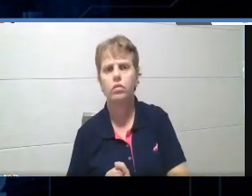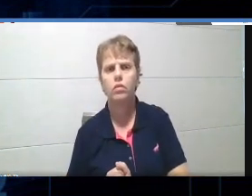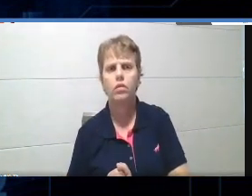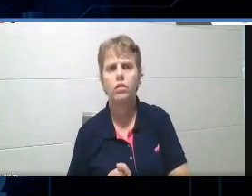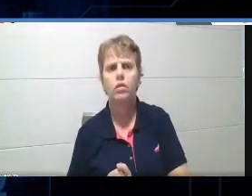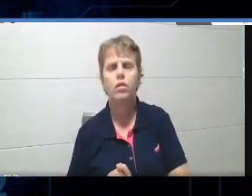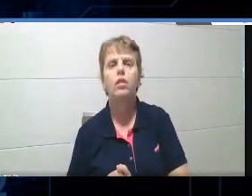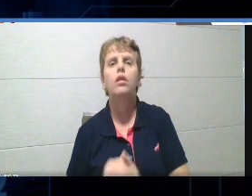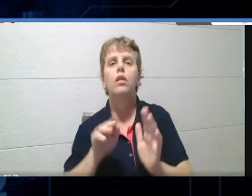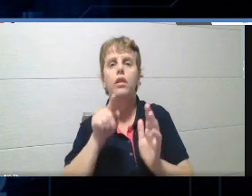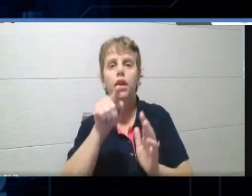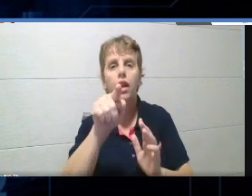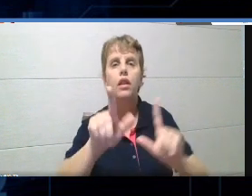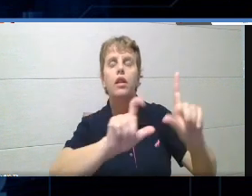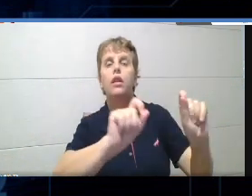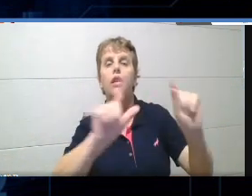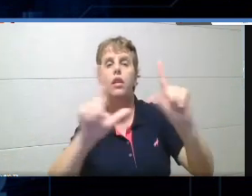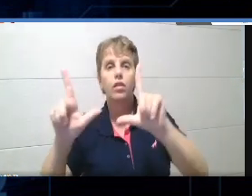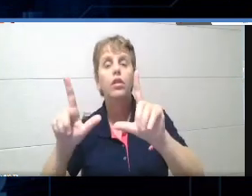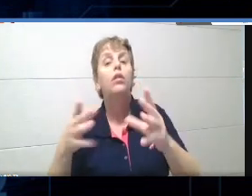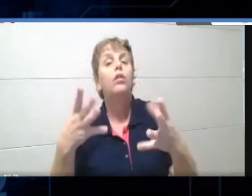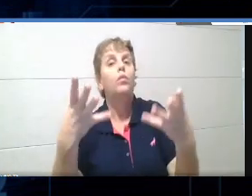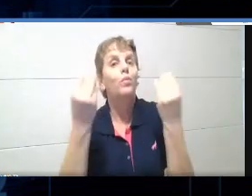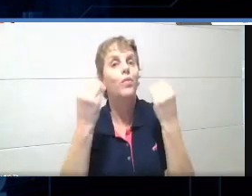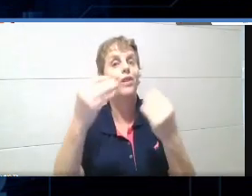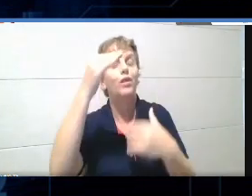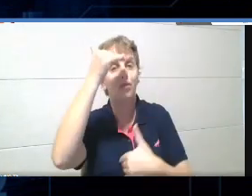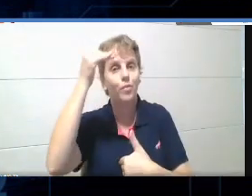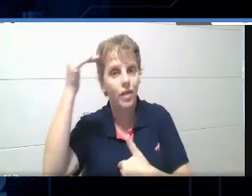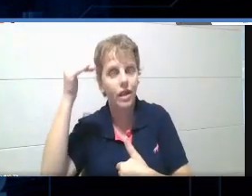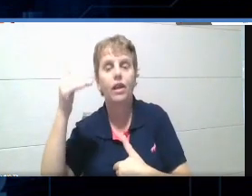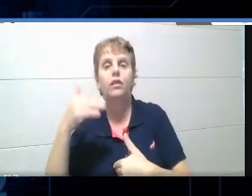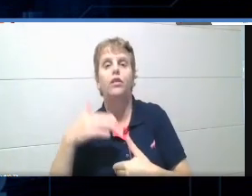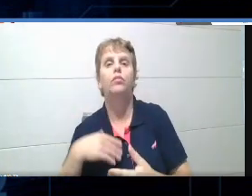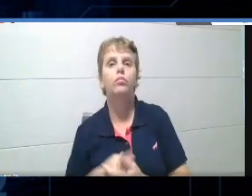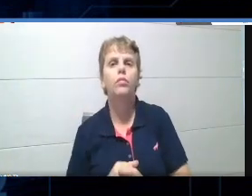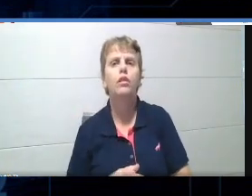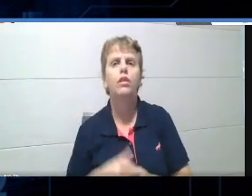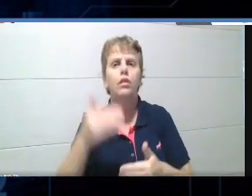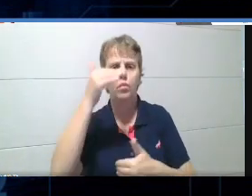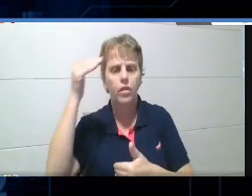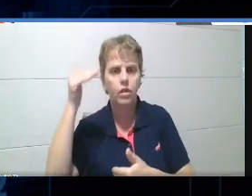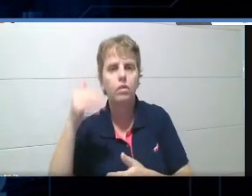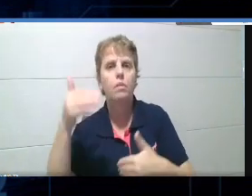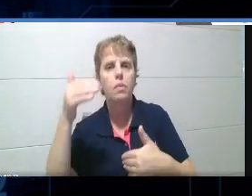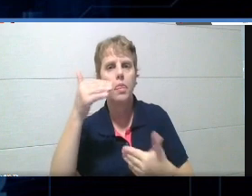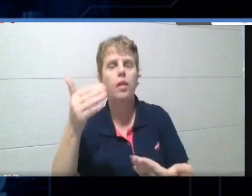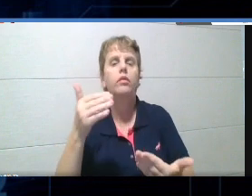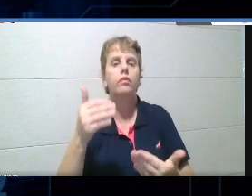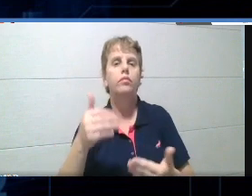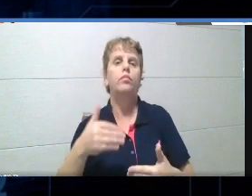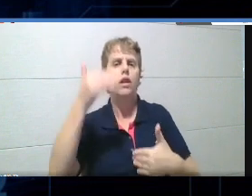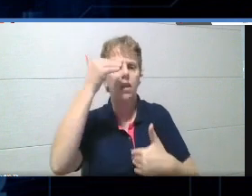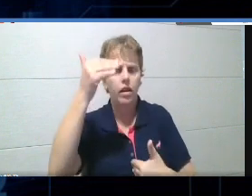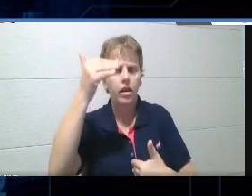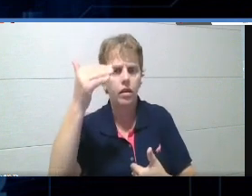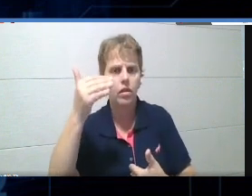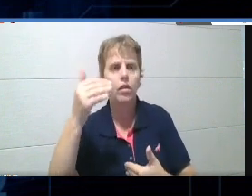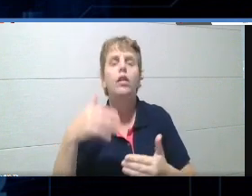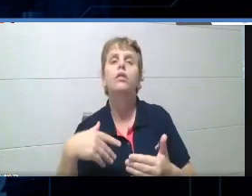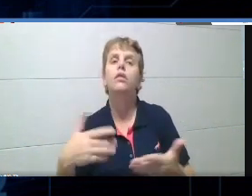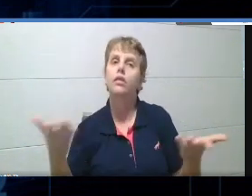contatos estão aí na tela. Gente, muitíssimo obrigada. Obrigada mais uma vez. Agradeço imensamente a